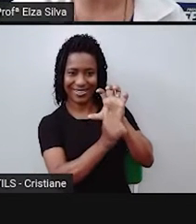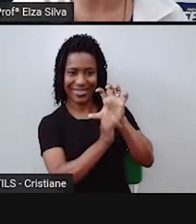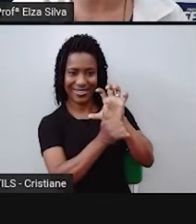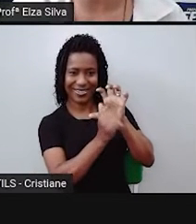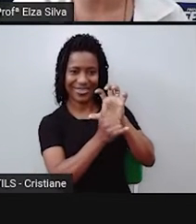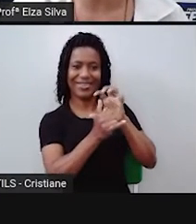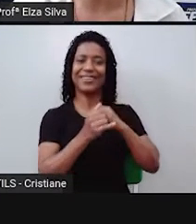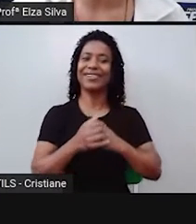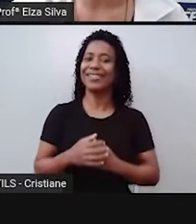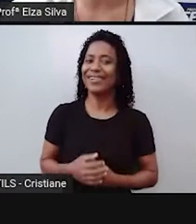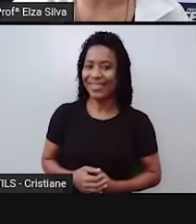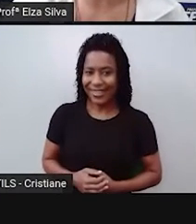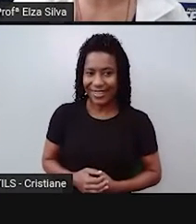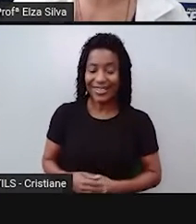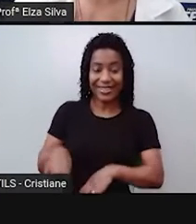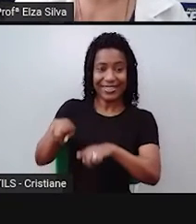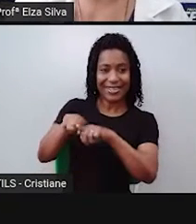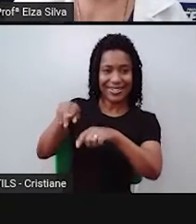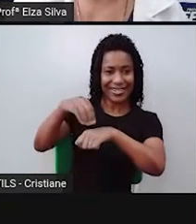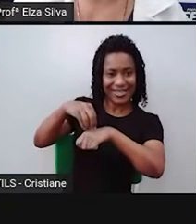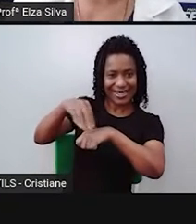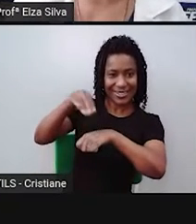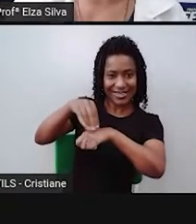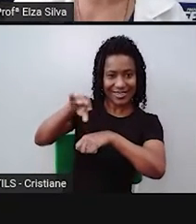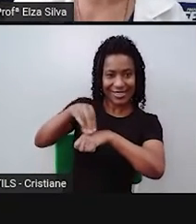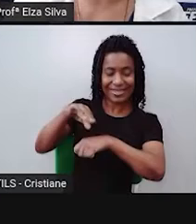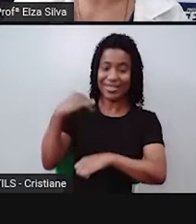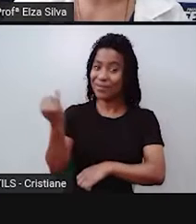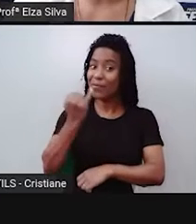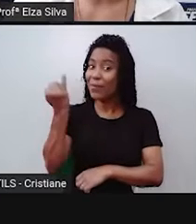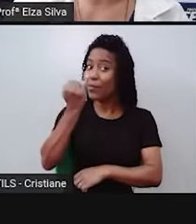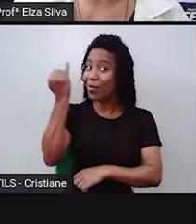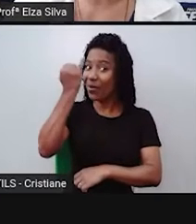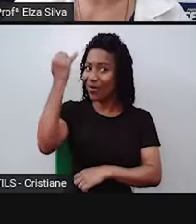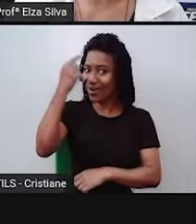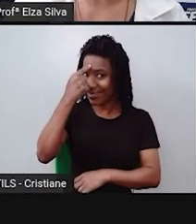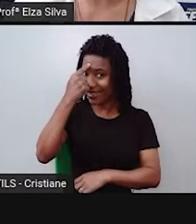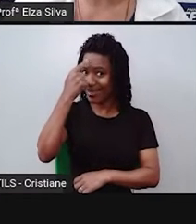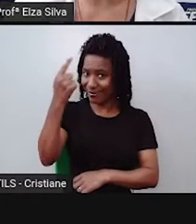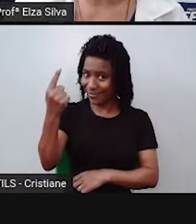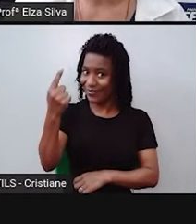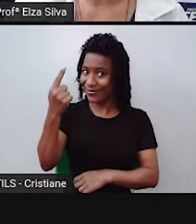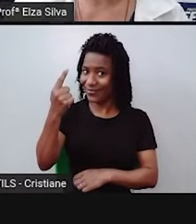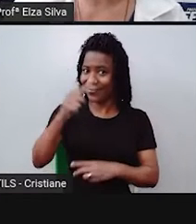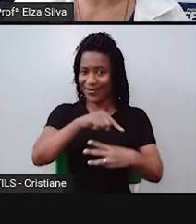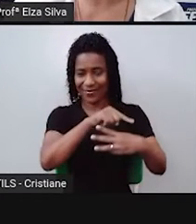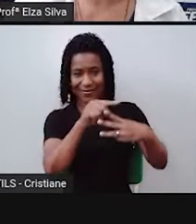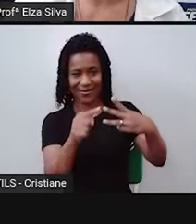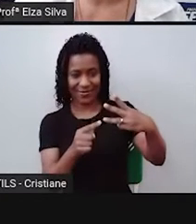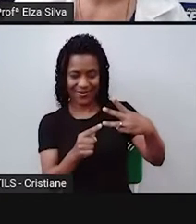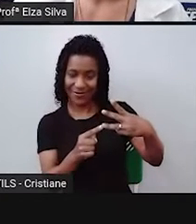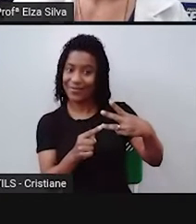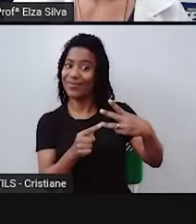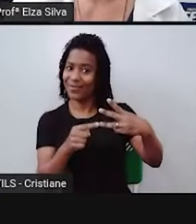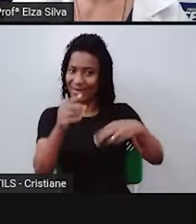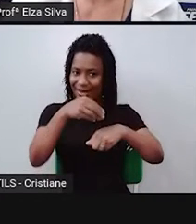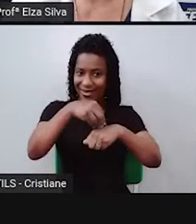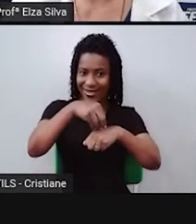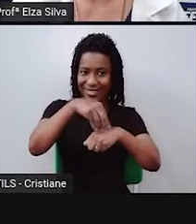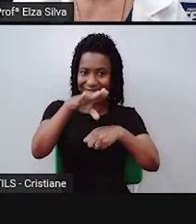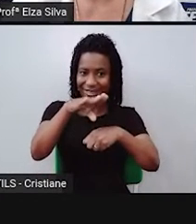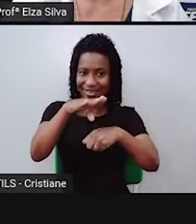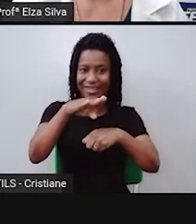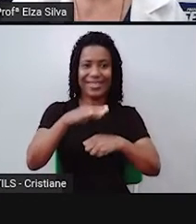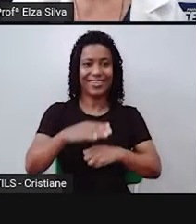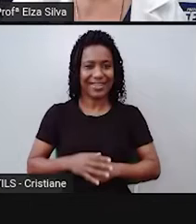importantes de organização do nosso caderno de inglês, não se esqueçam. Tips. Se você